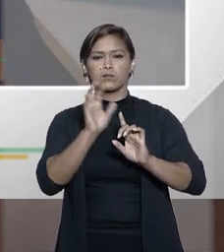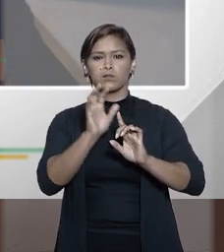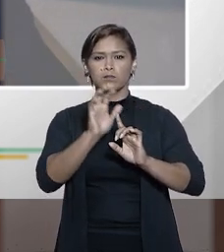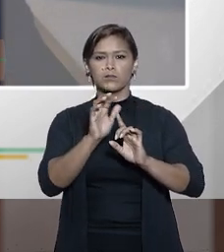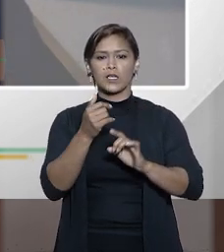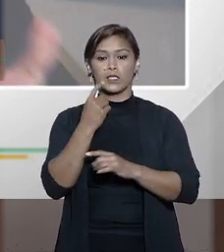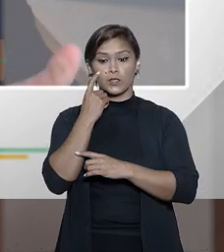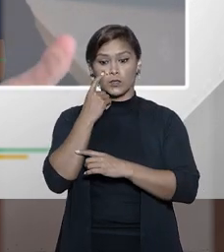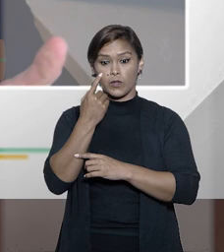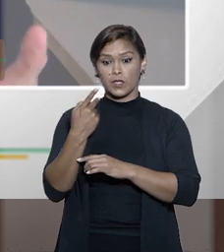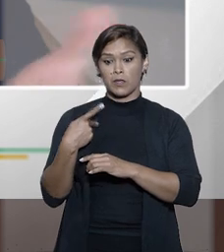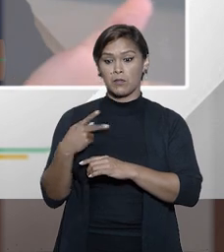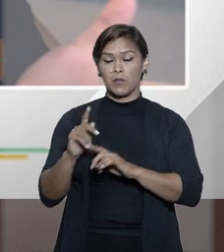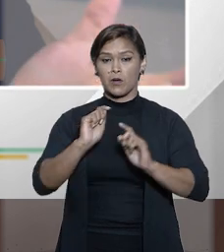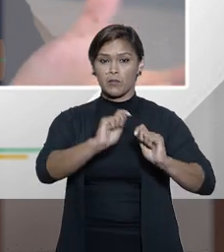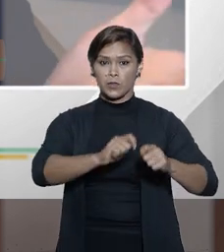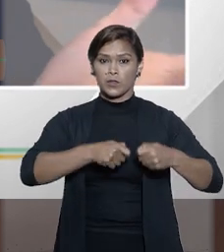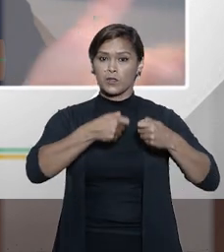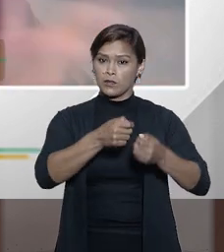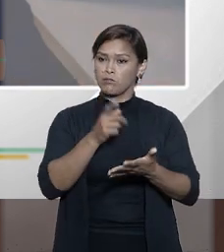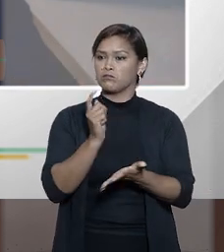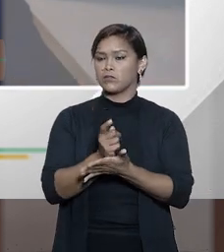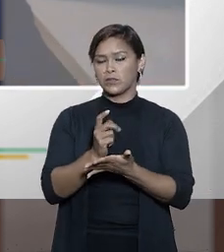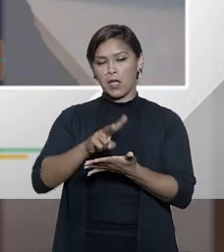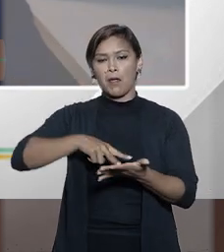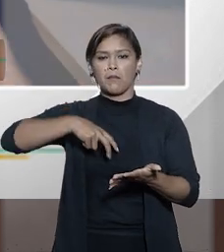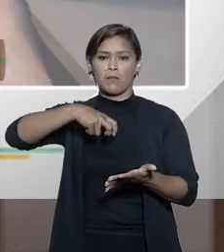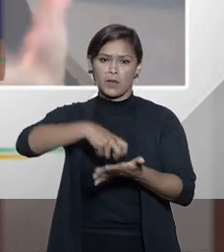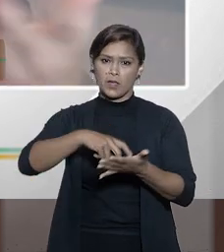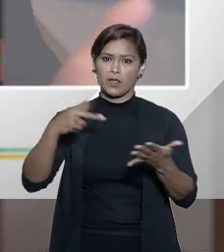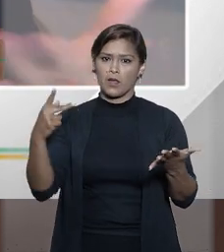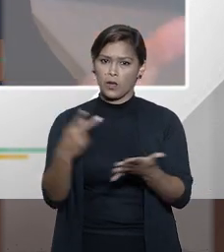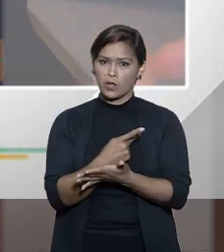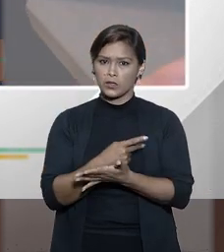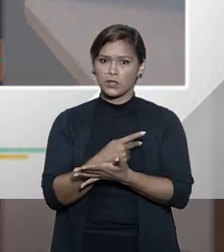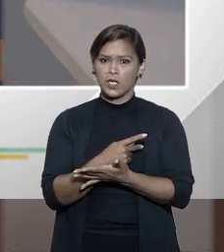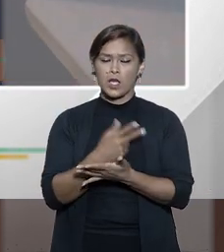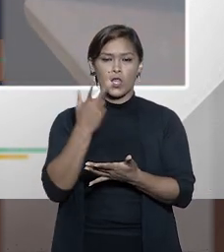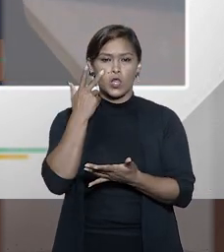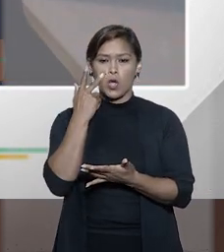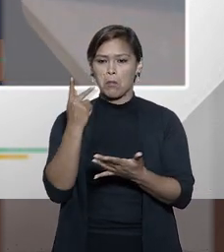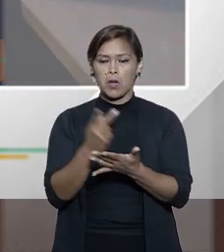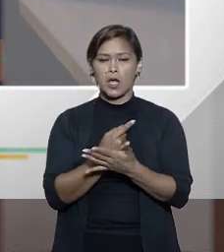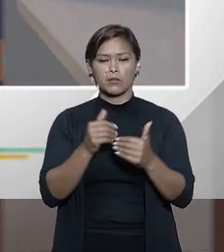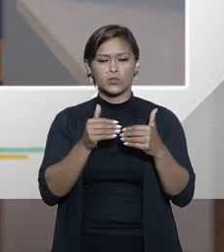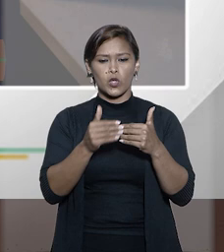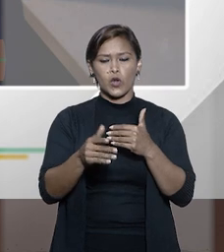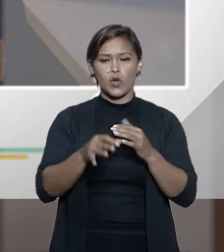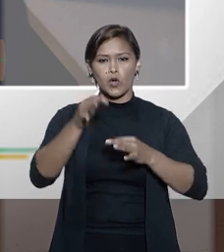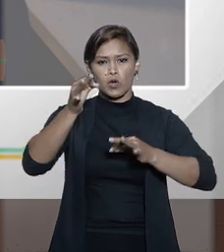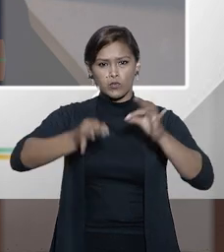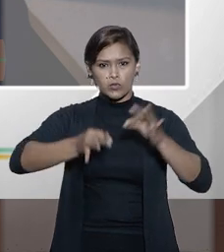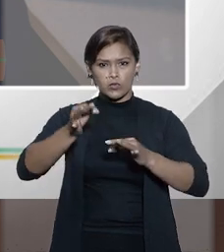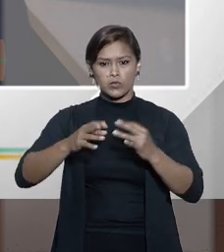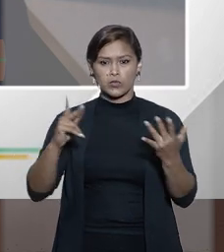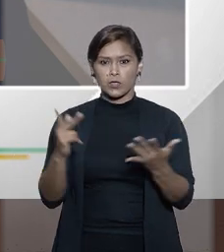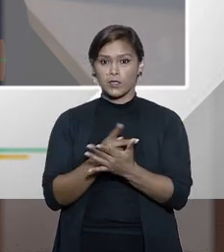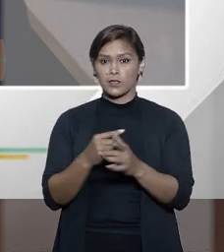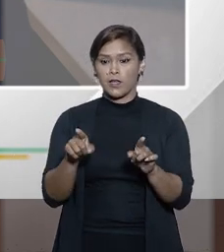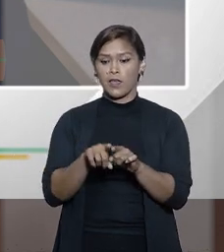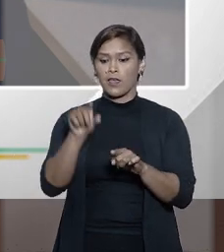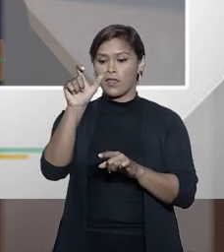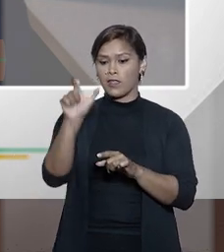nos interesses da defesa, e quase sempre há em matéria penal, nas providências que serão tomadas em juízo e